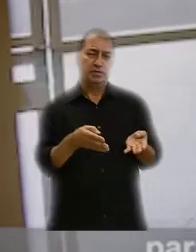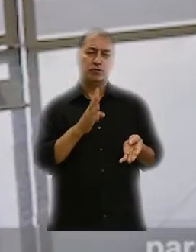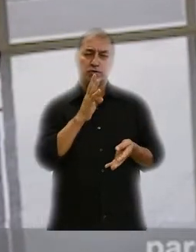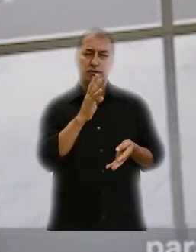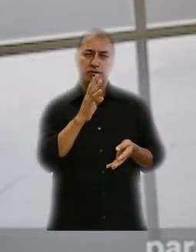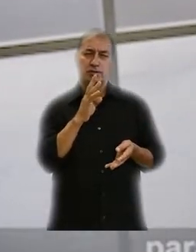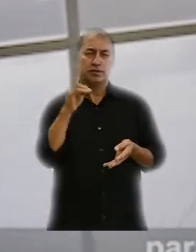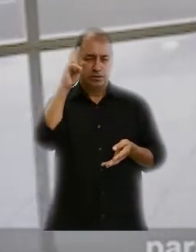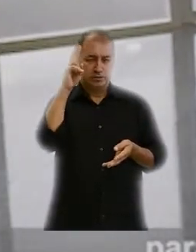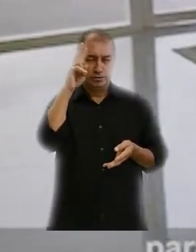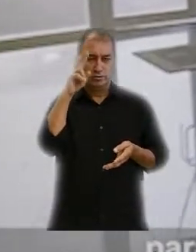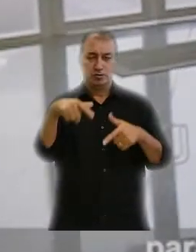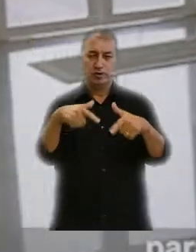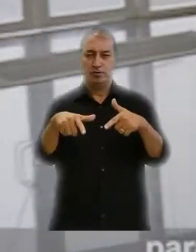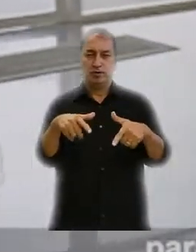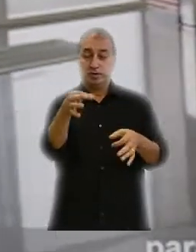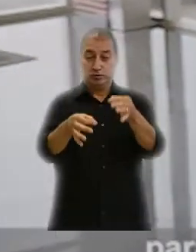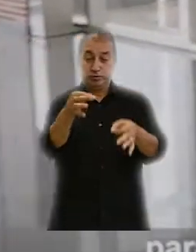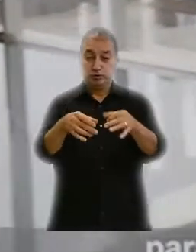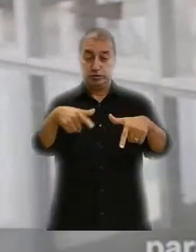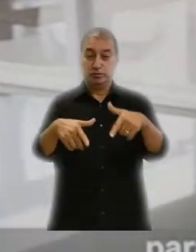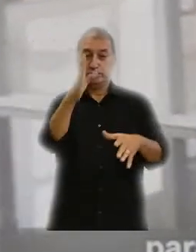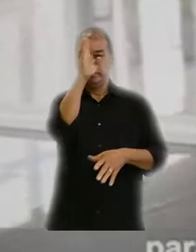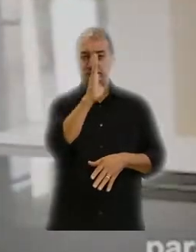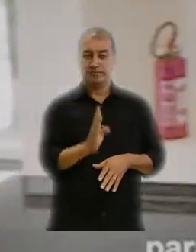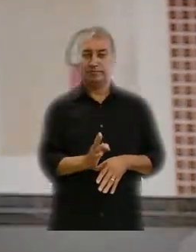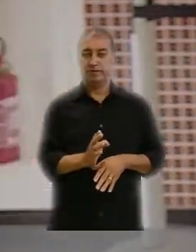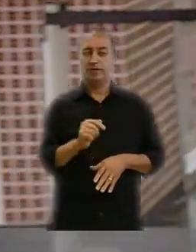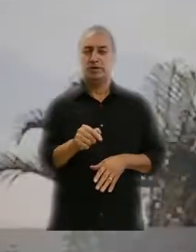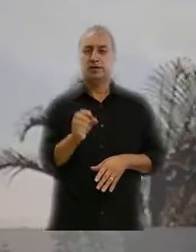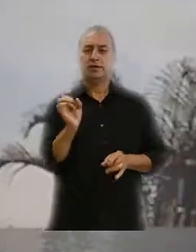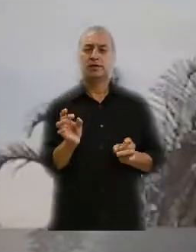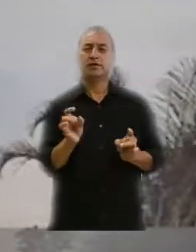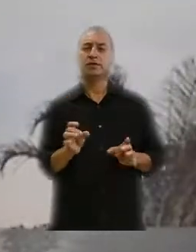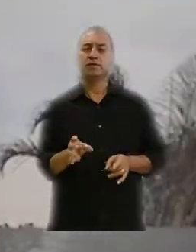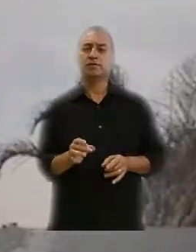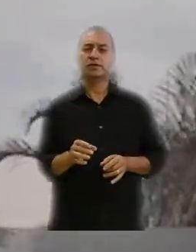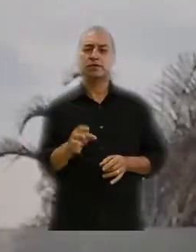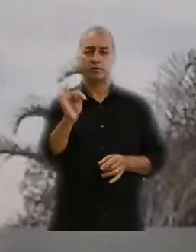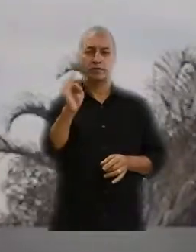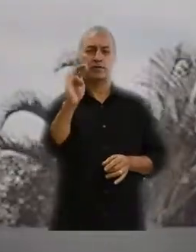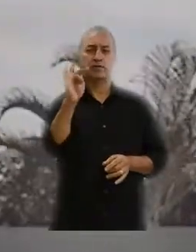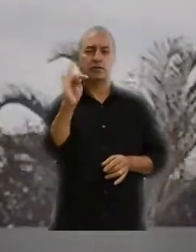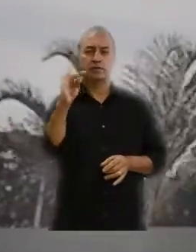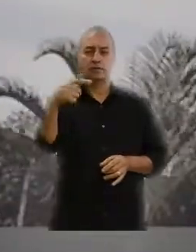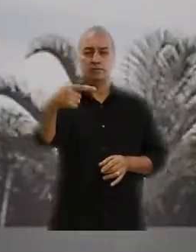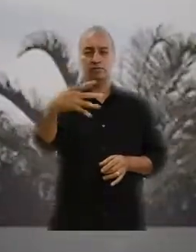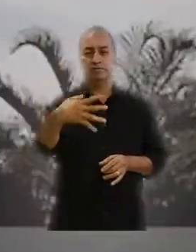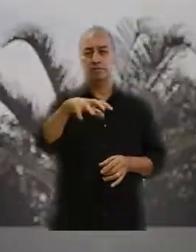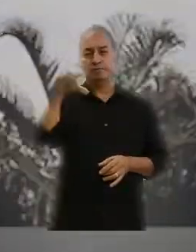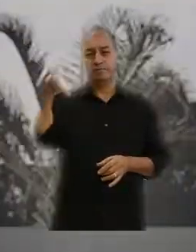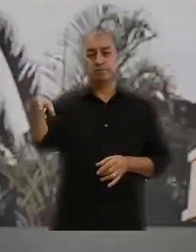para conhecer a história do trabalho e da Justiça do Trabalho brasileira e, em especial, a do TRT da